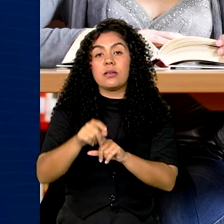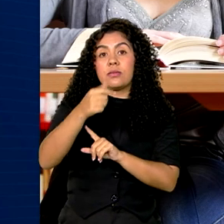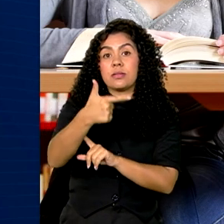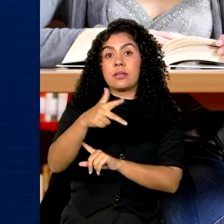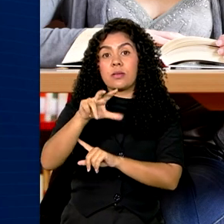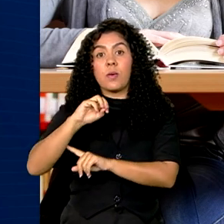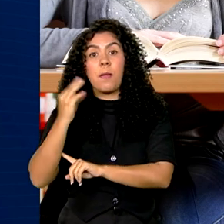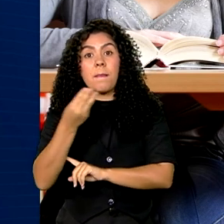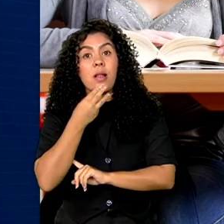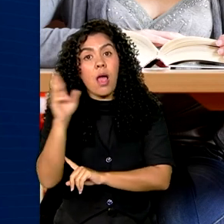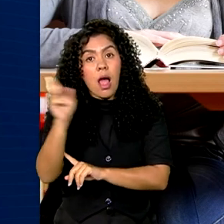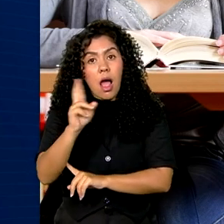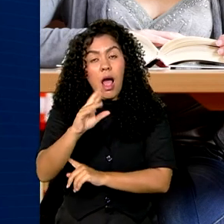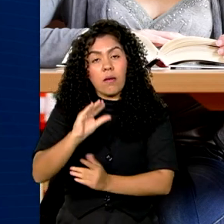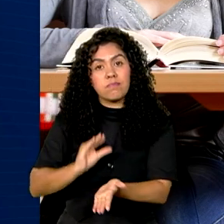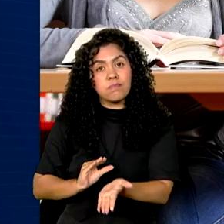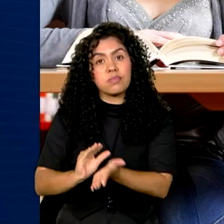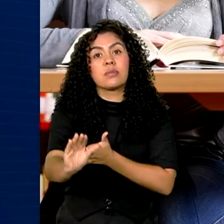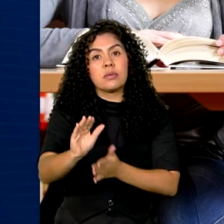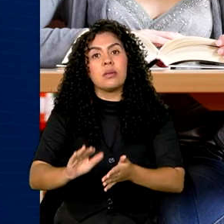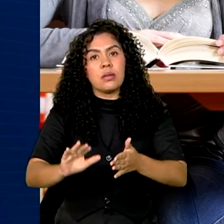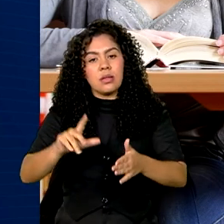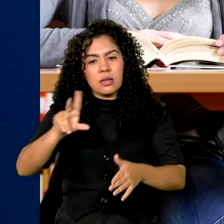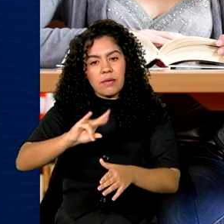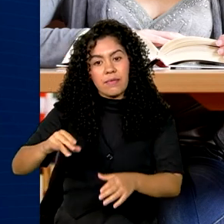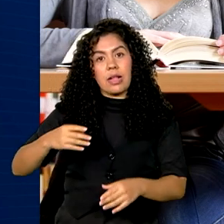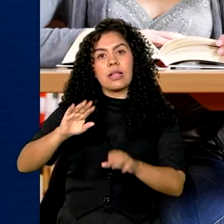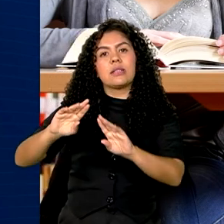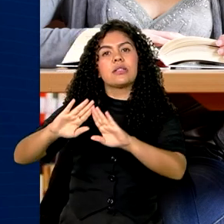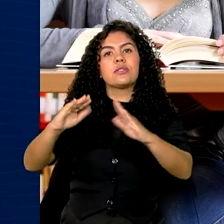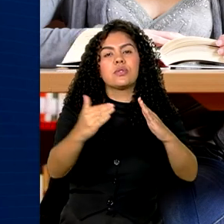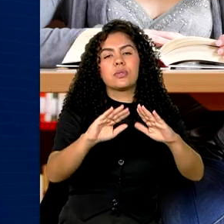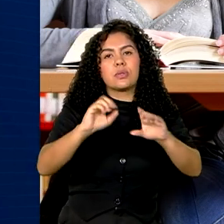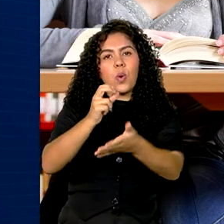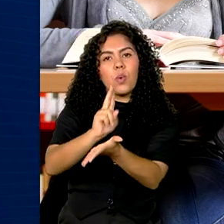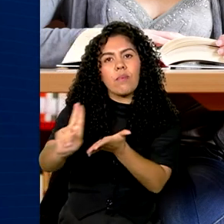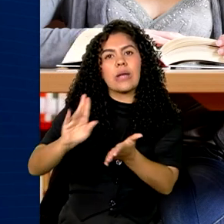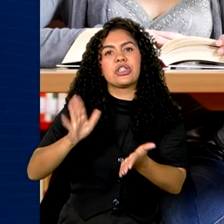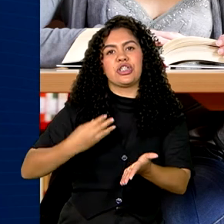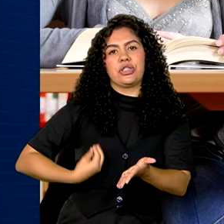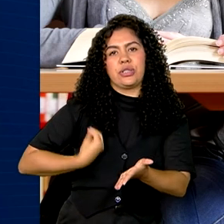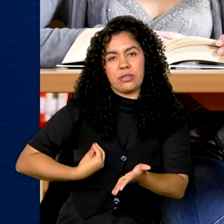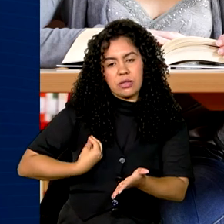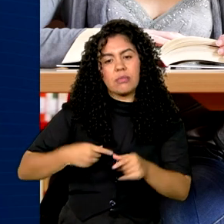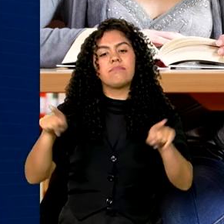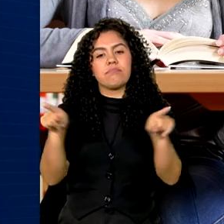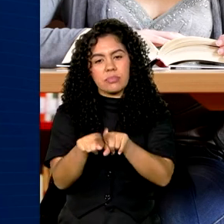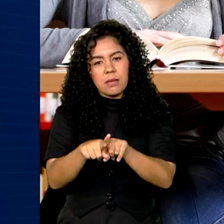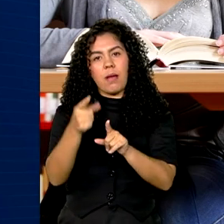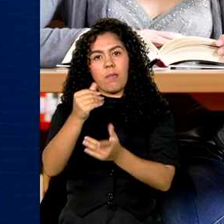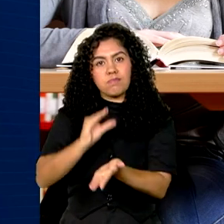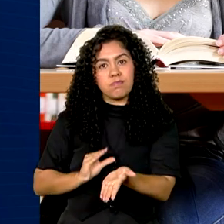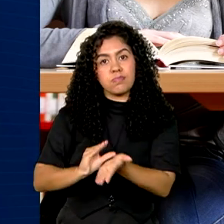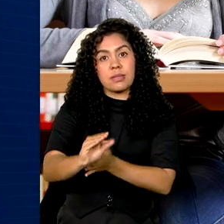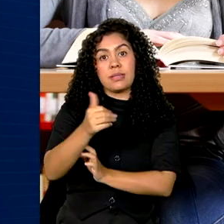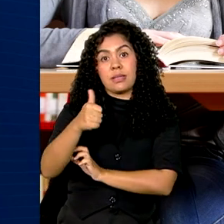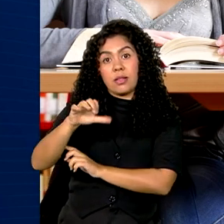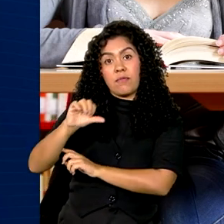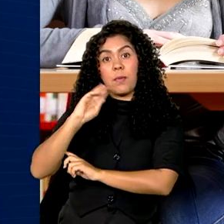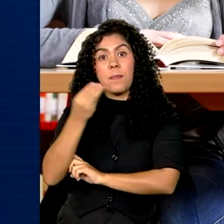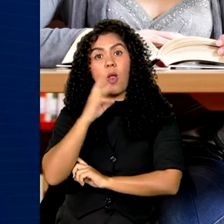milhões na consolidação das já existentes. Também está previsto investimento de R 190 milhões